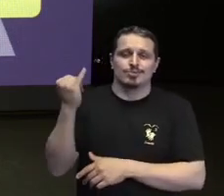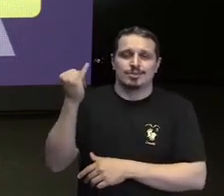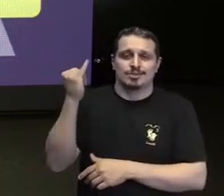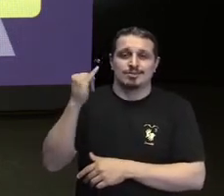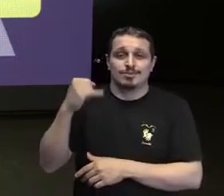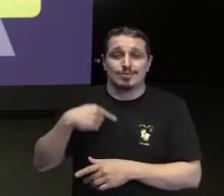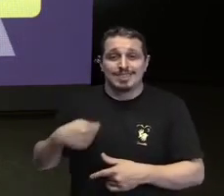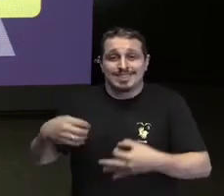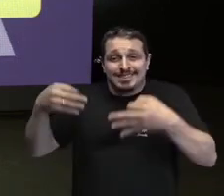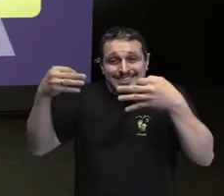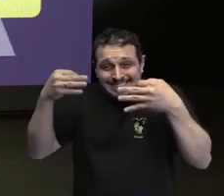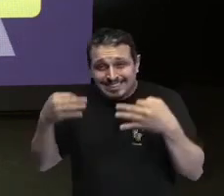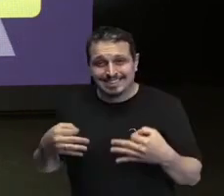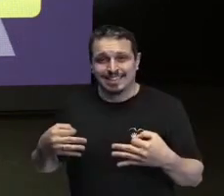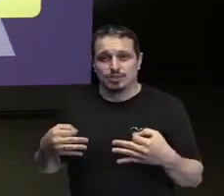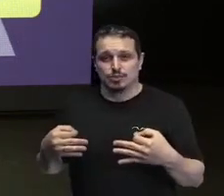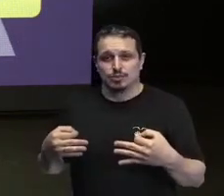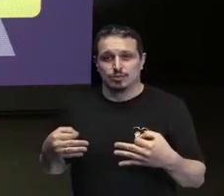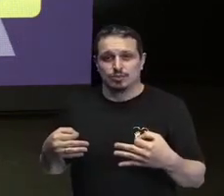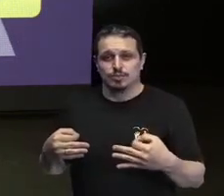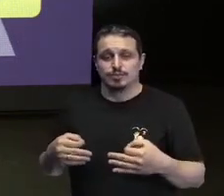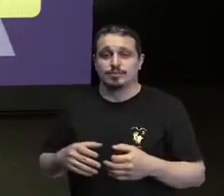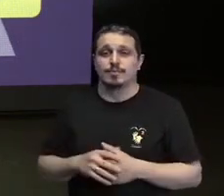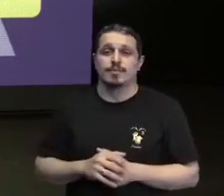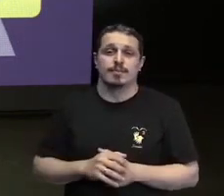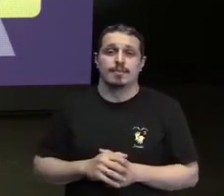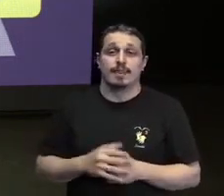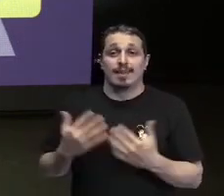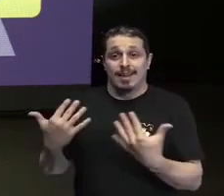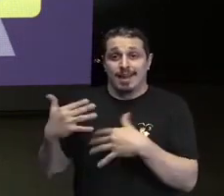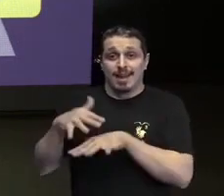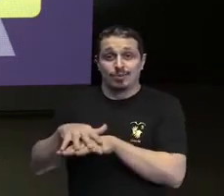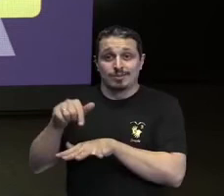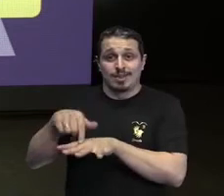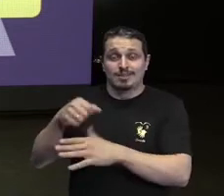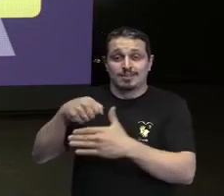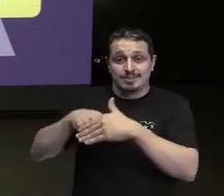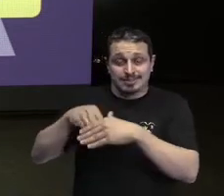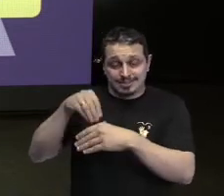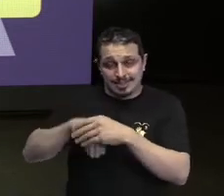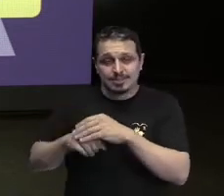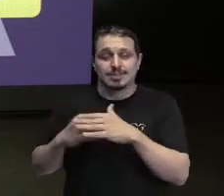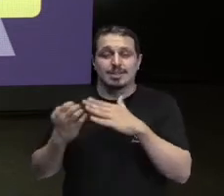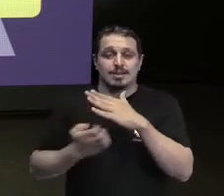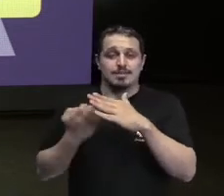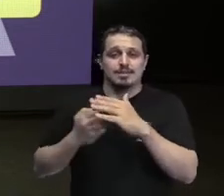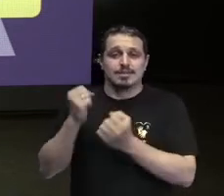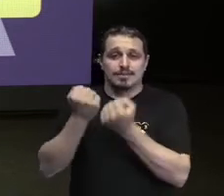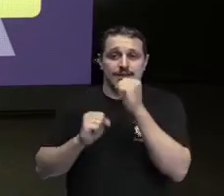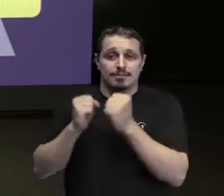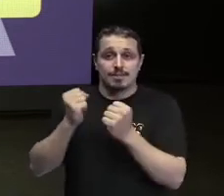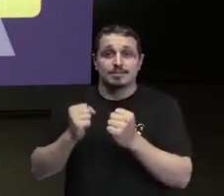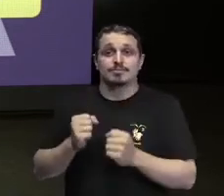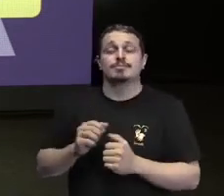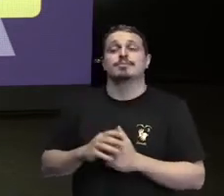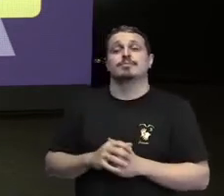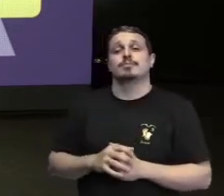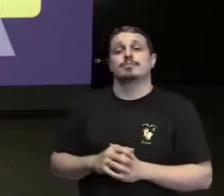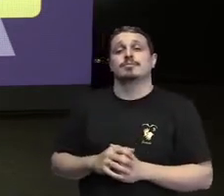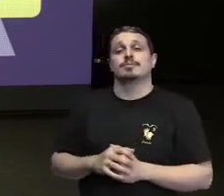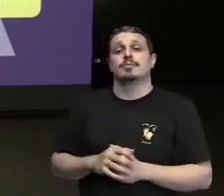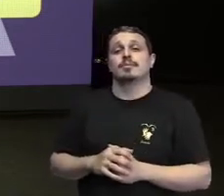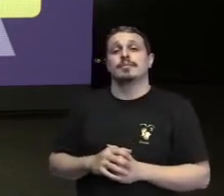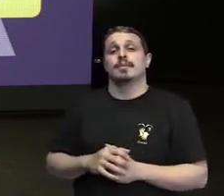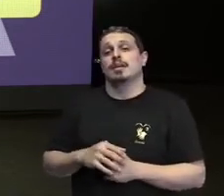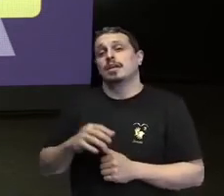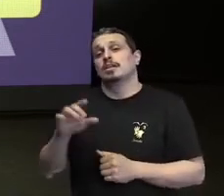essa universalização da inclusão dentro das companhias. Para isso a gente não só